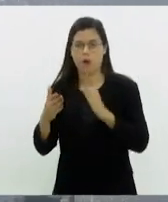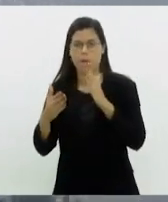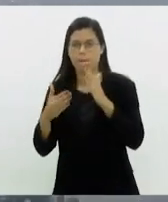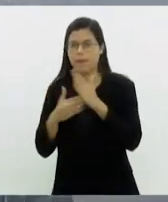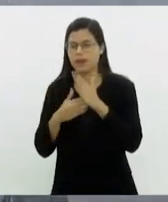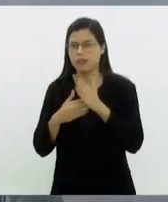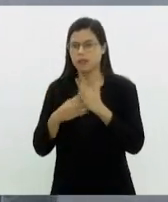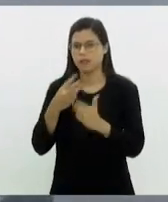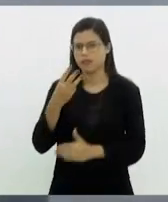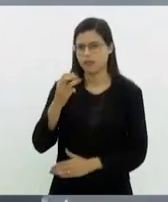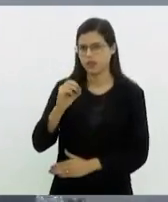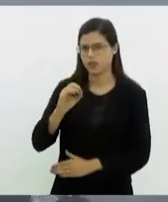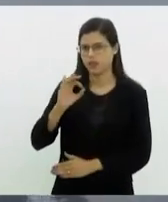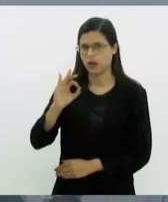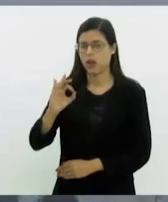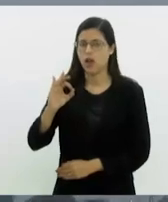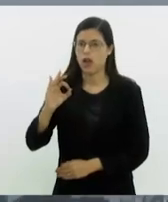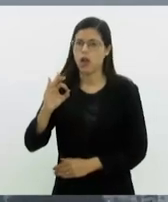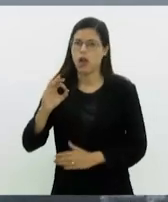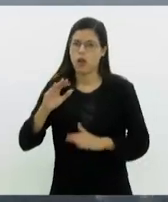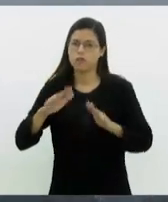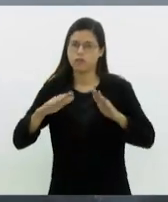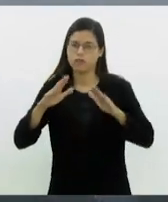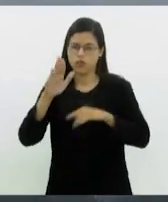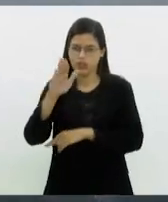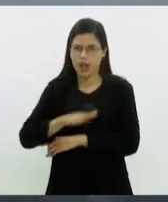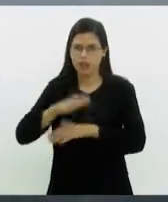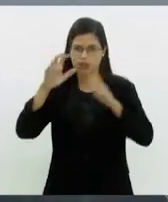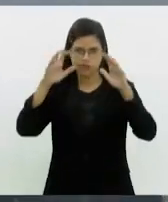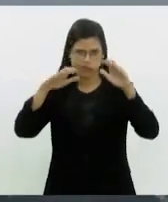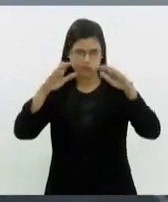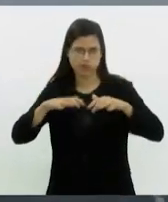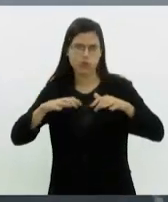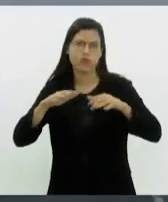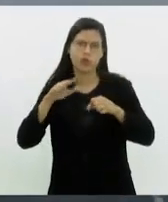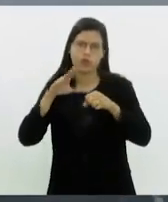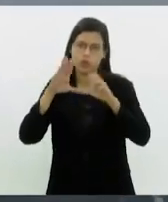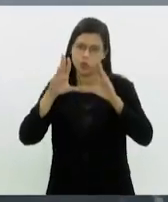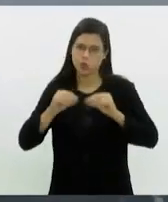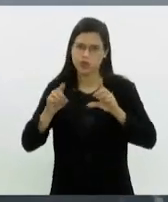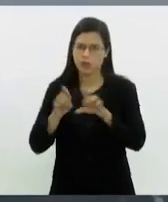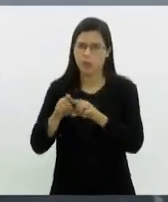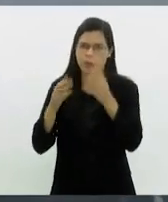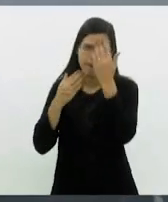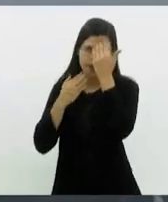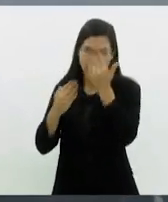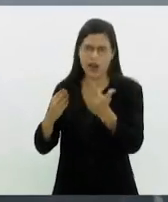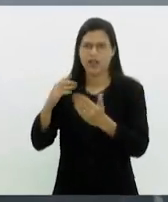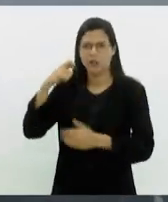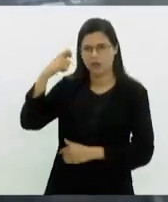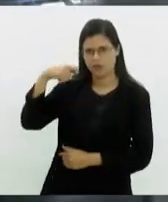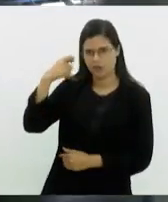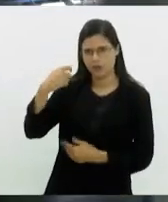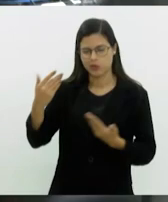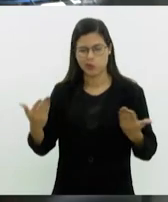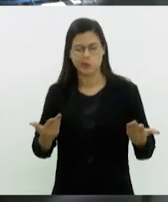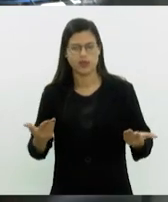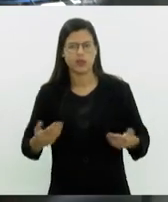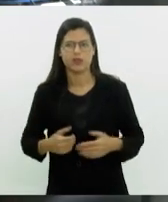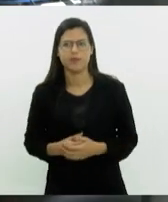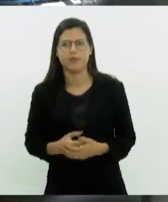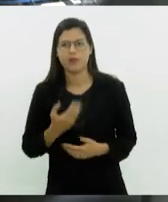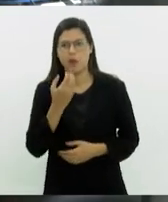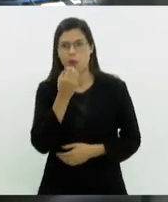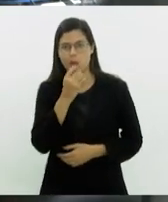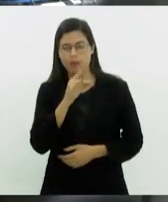30 graus. E há pancadas de chuva à tarde e à noite. Obrigado, Beterraba, pelas imagens de hoje. O